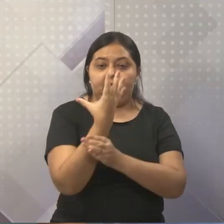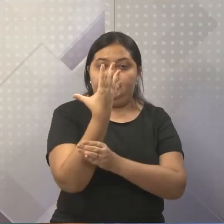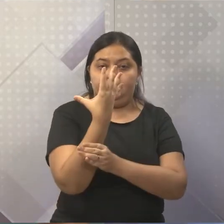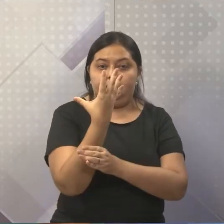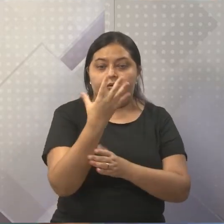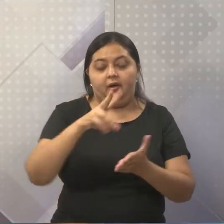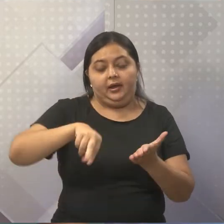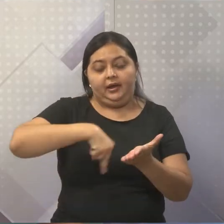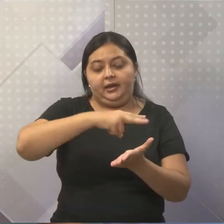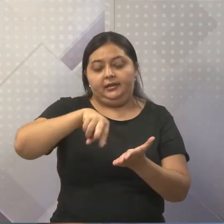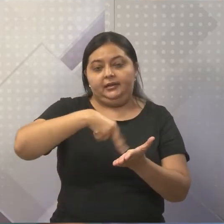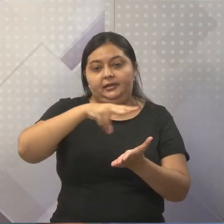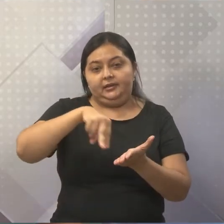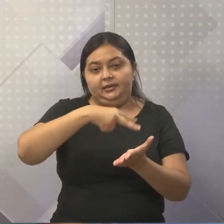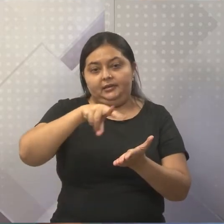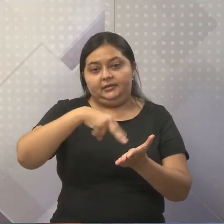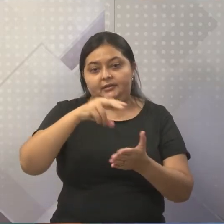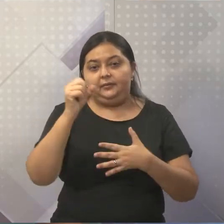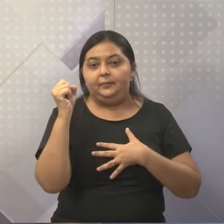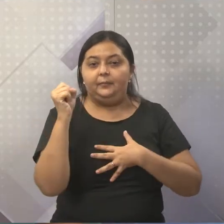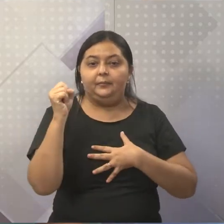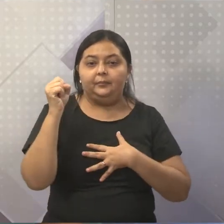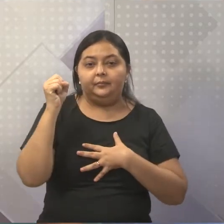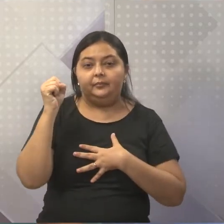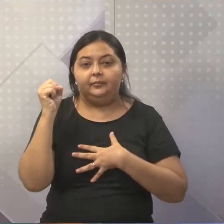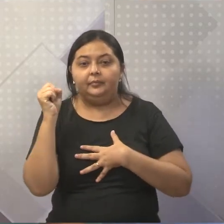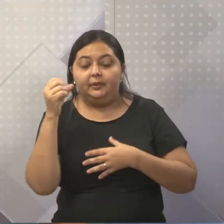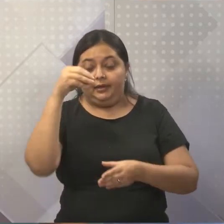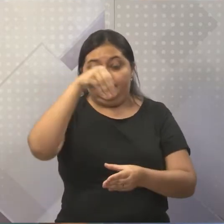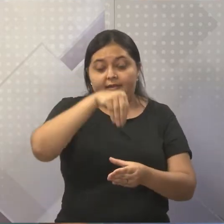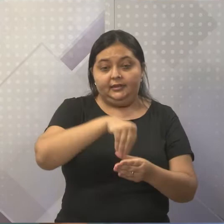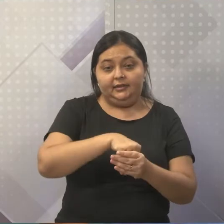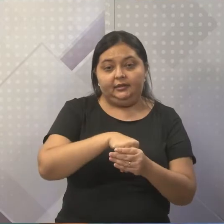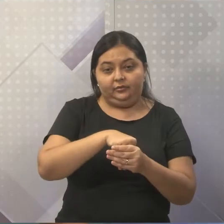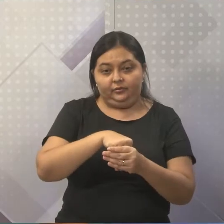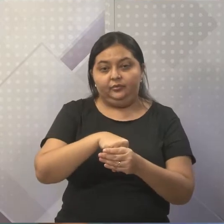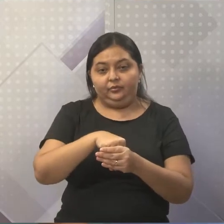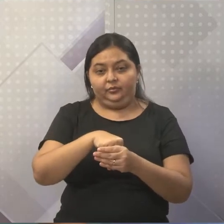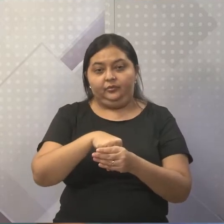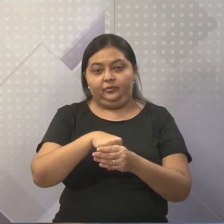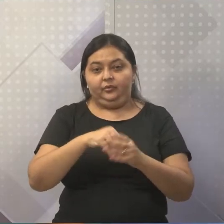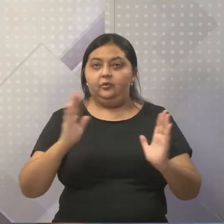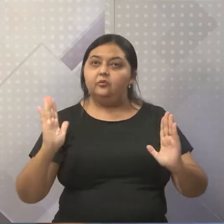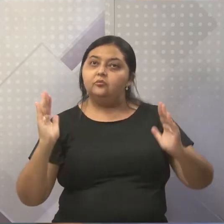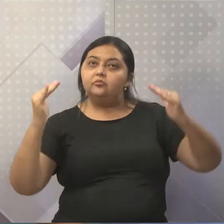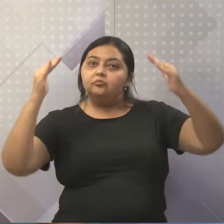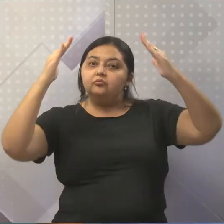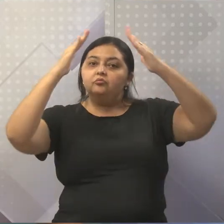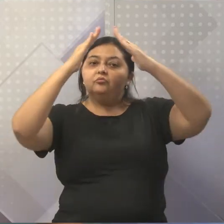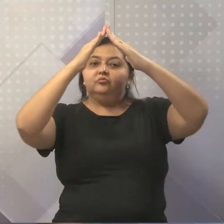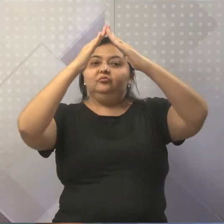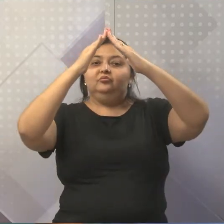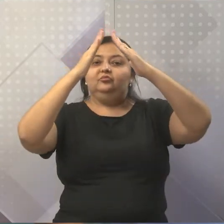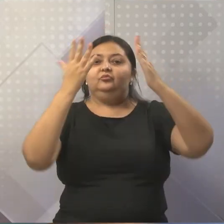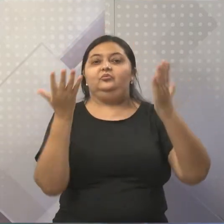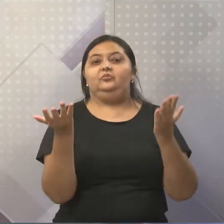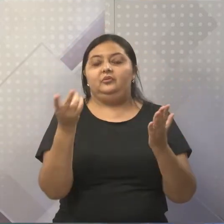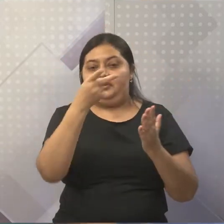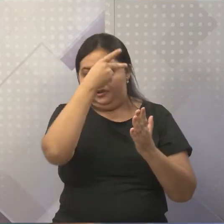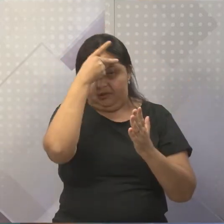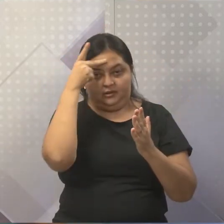salão, porque eram danças realizadas em salões dos castelos com aquelas pessoas que se faziam presente.